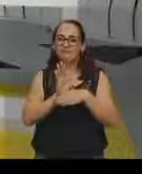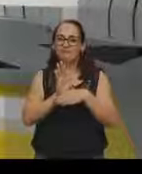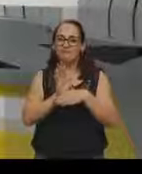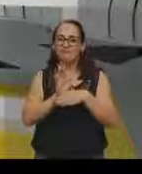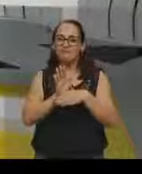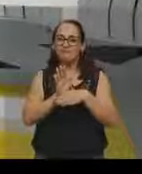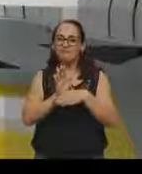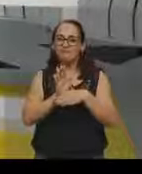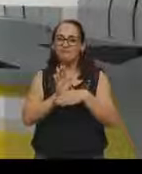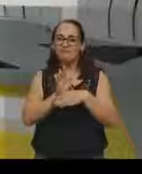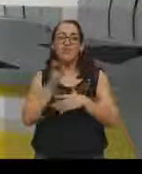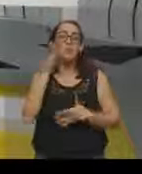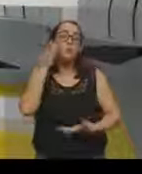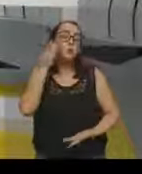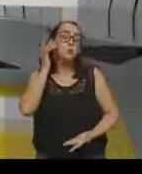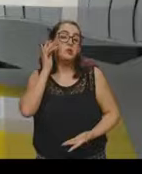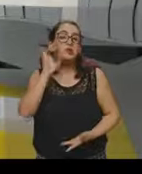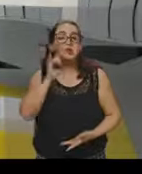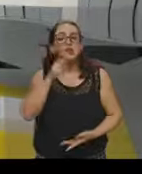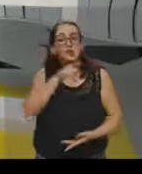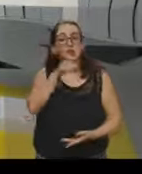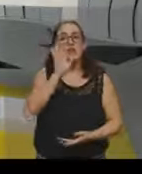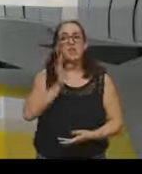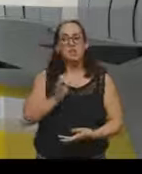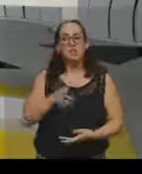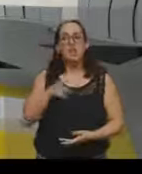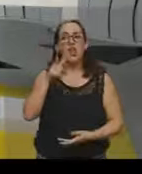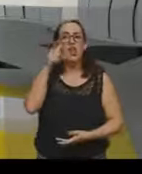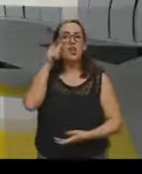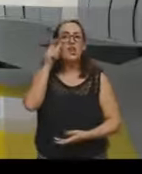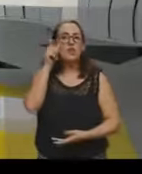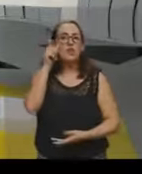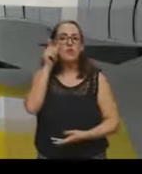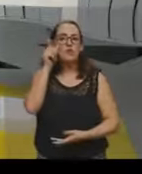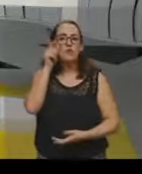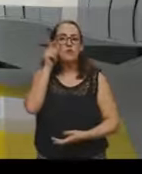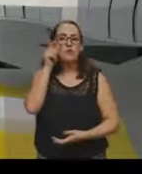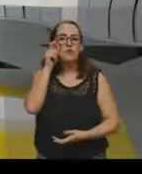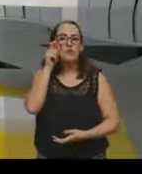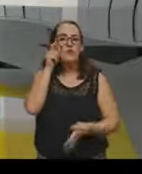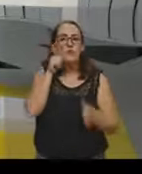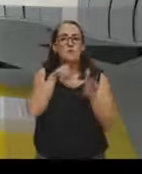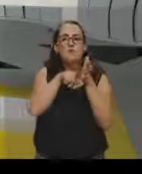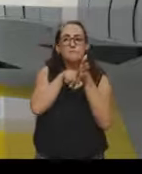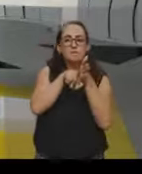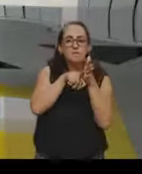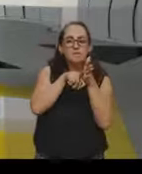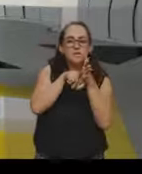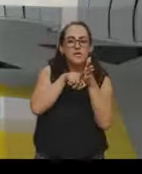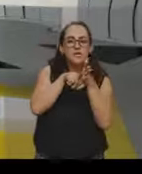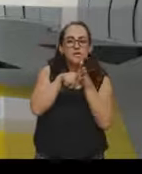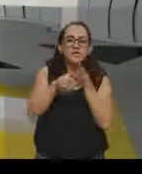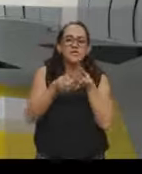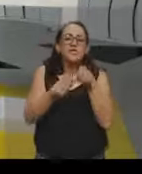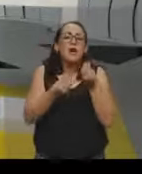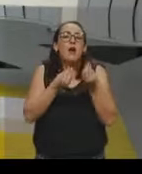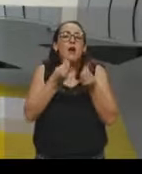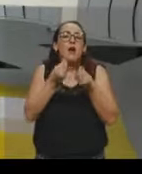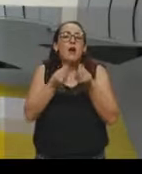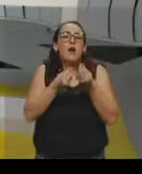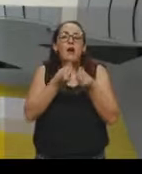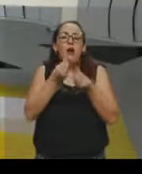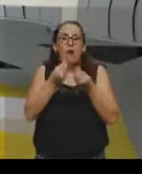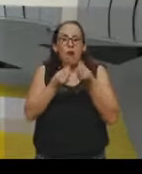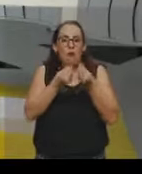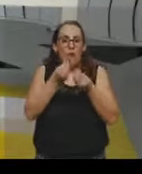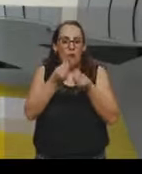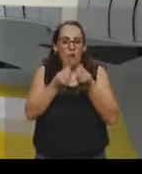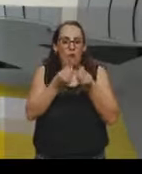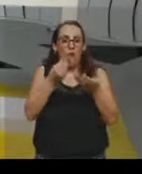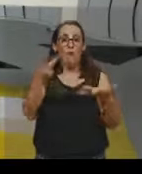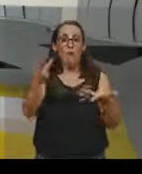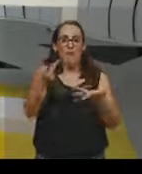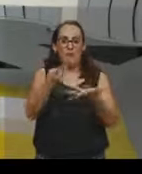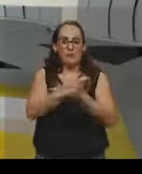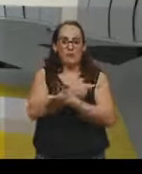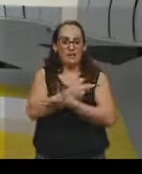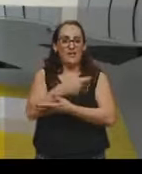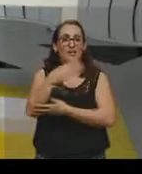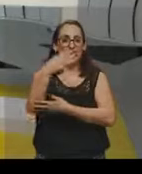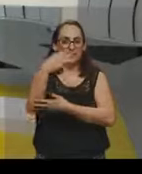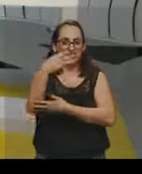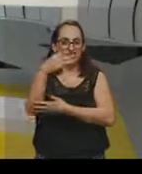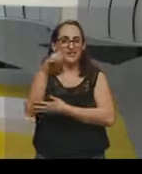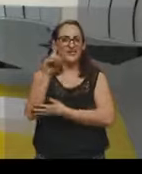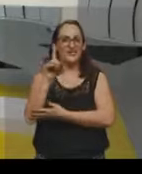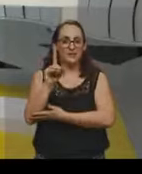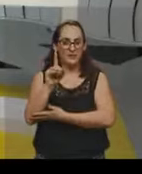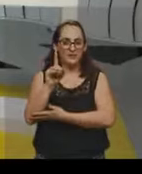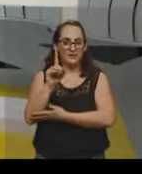Não sei se vocês já tiveram curiosidade de pesquisar como é feito o sistema 3D. Eu sei bem